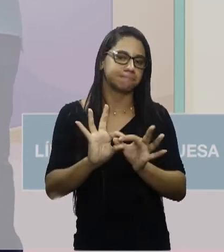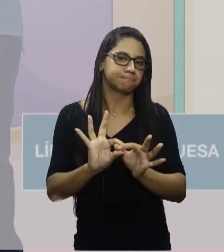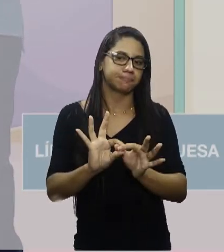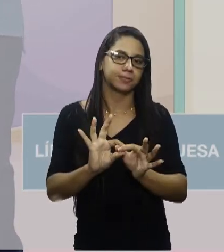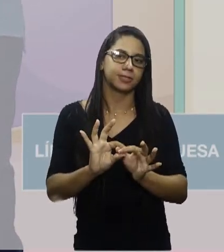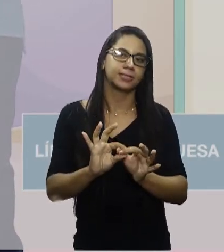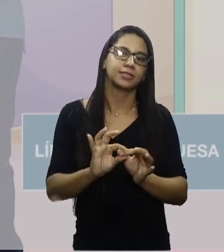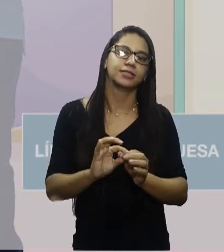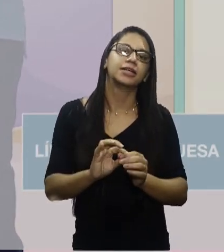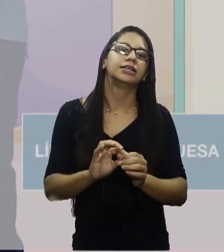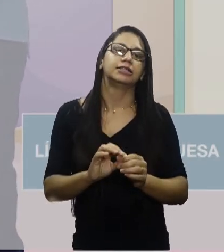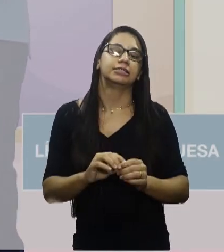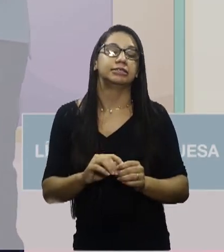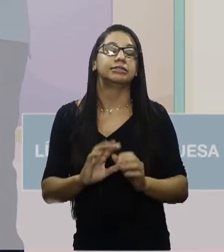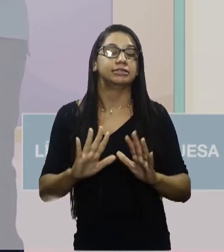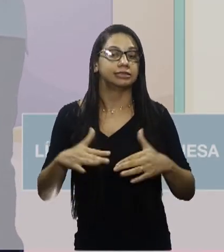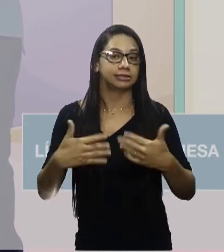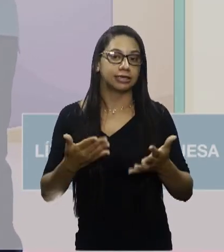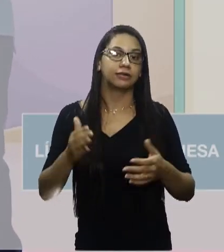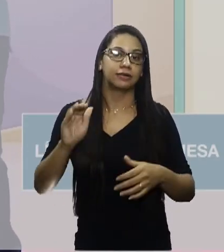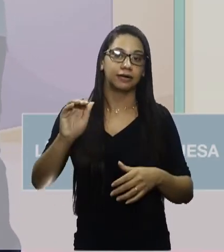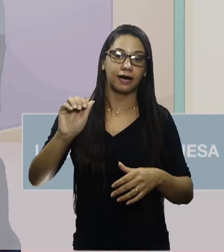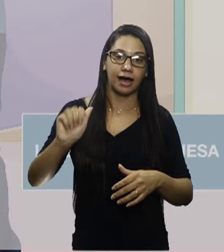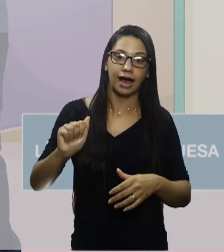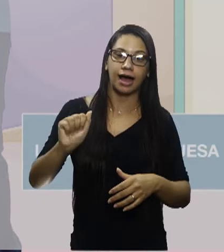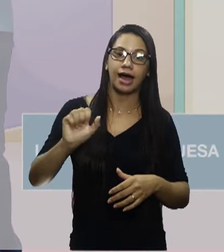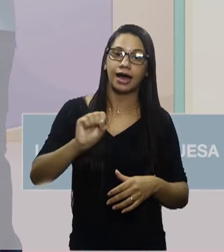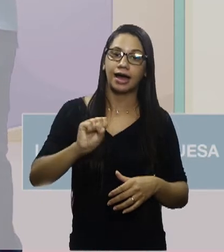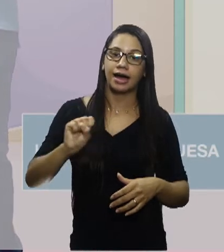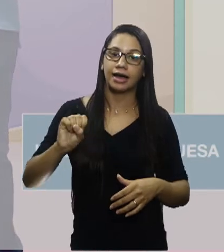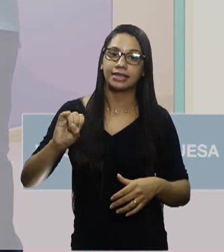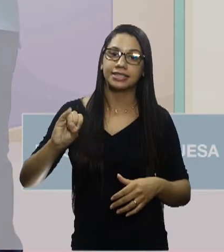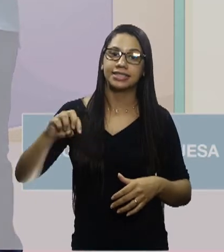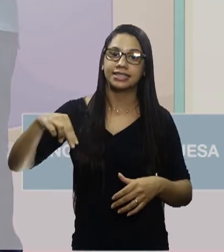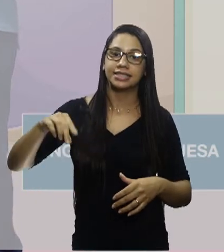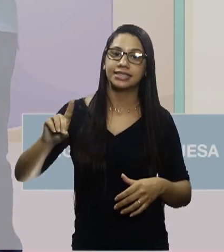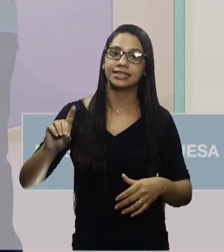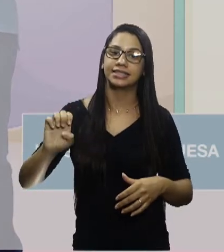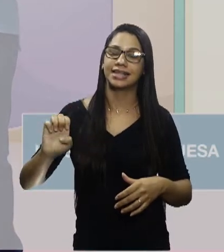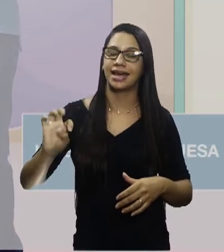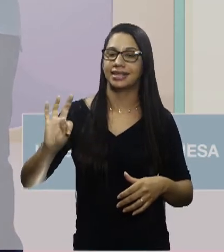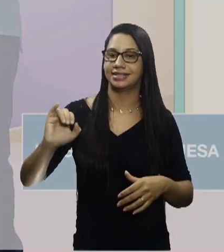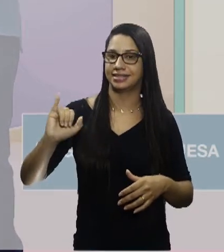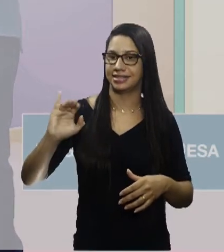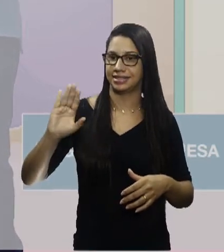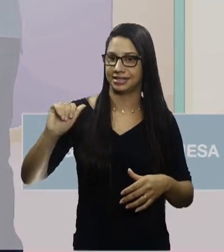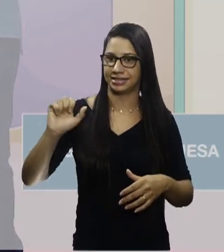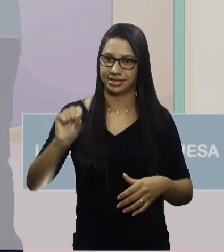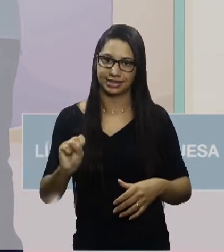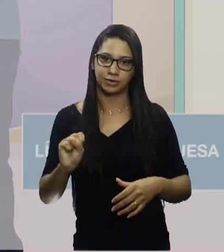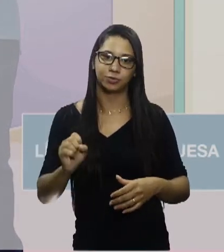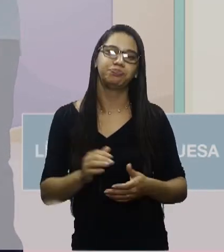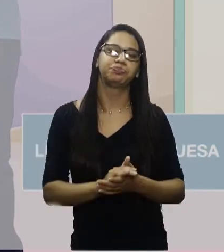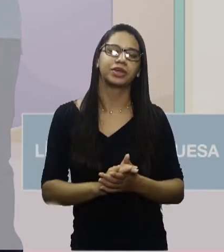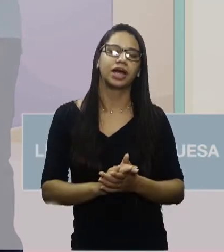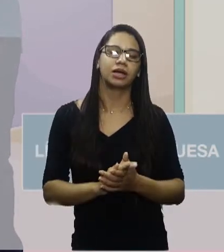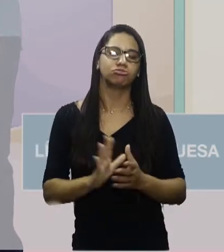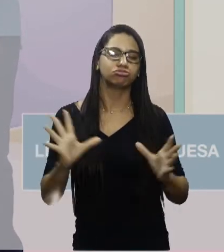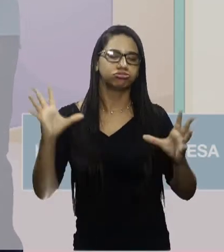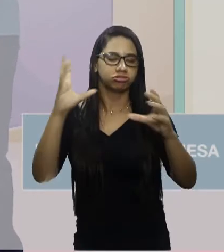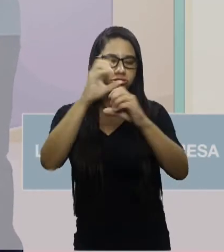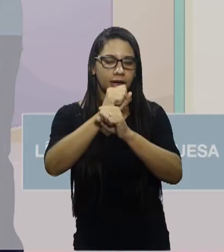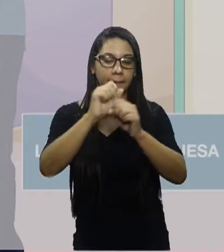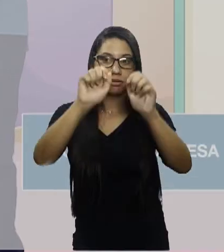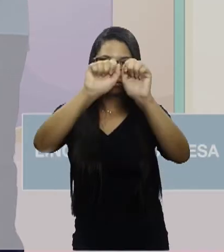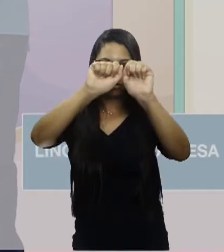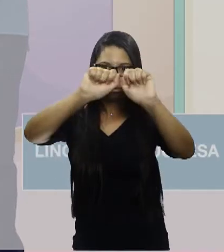vão ser assindéticas. Ou seja, não têm conjunção. As luzes apagam-se, abrem-se as cortinas. Então,